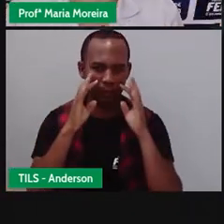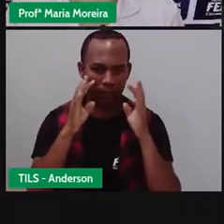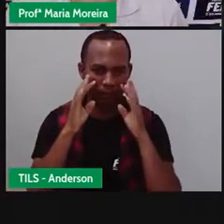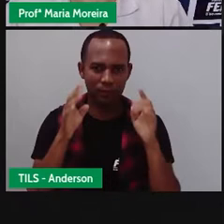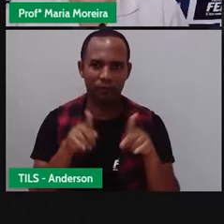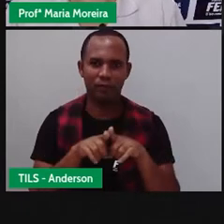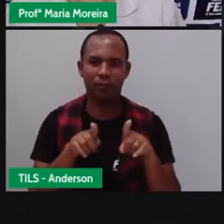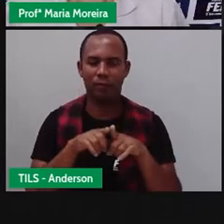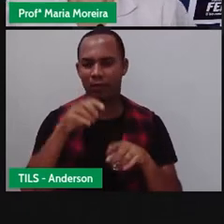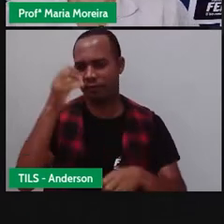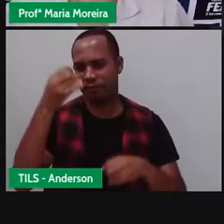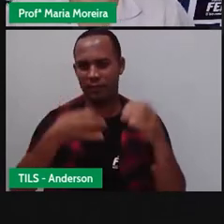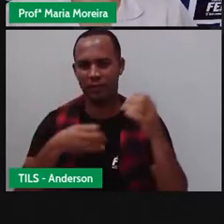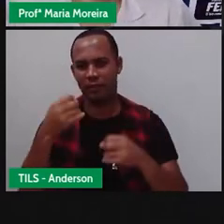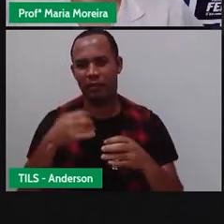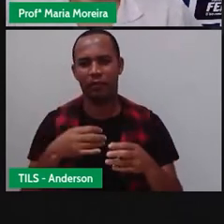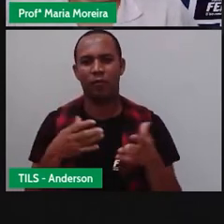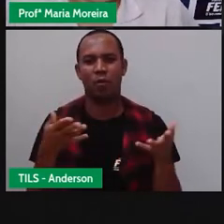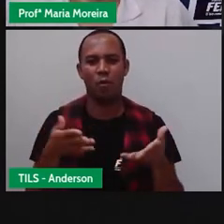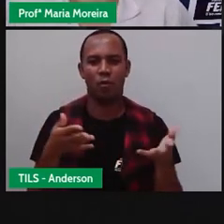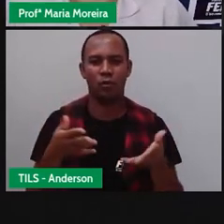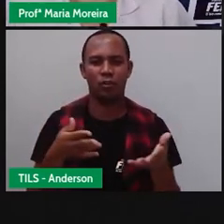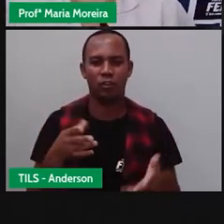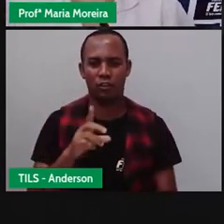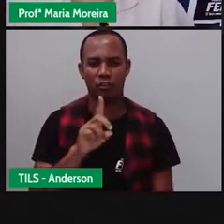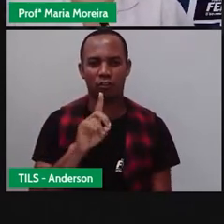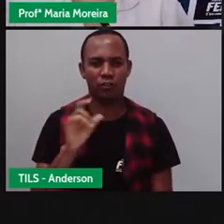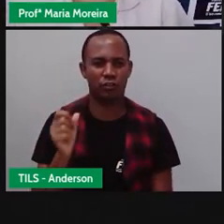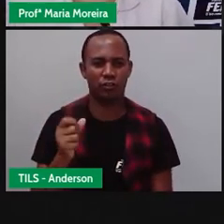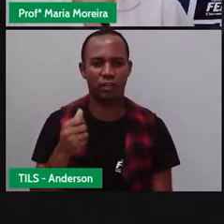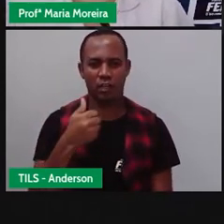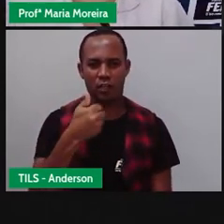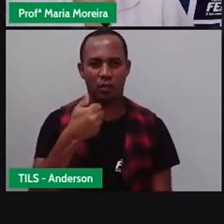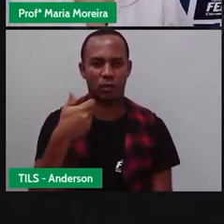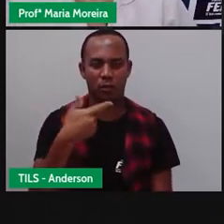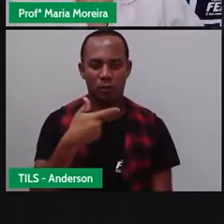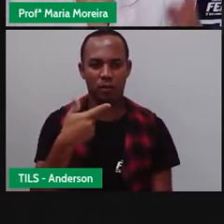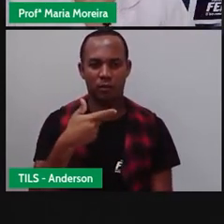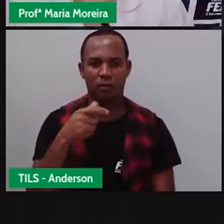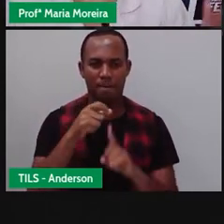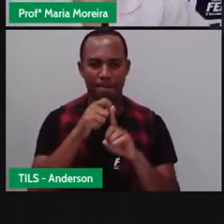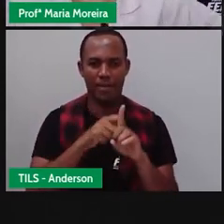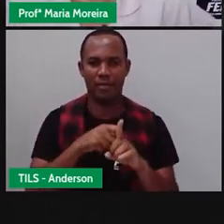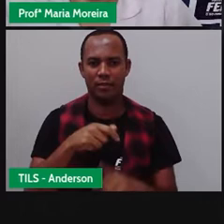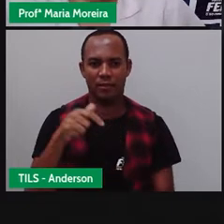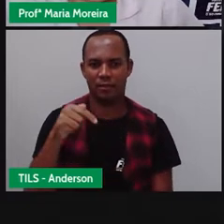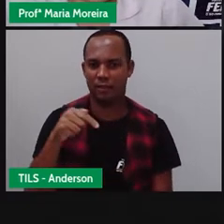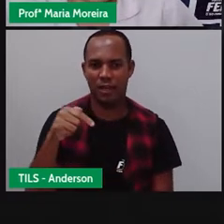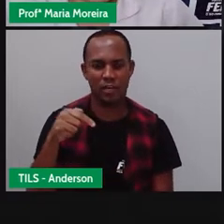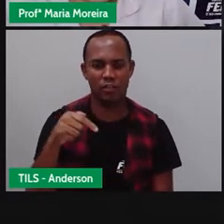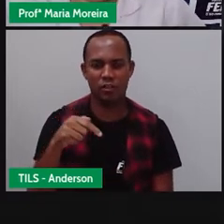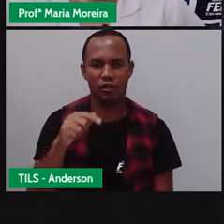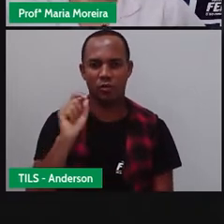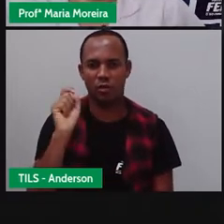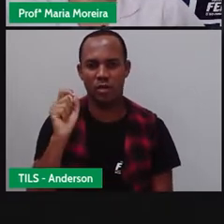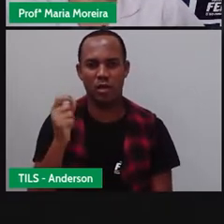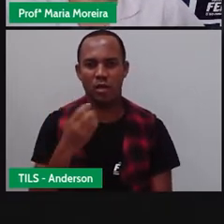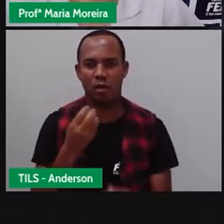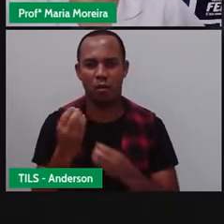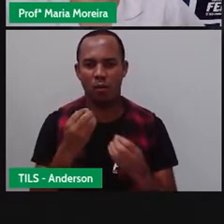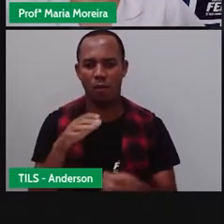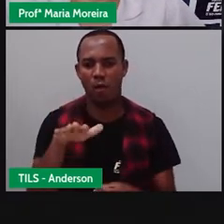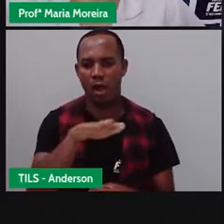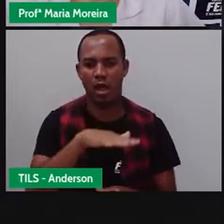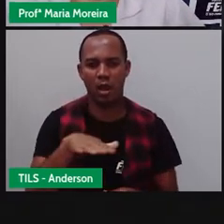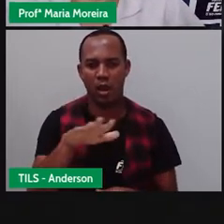que a gente tá falando, e hoje dia 12 do mês 7, né? De 2021. Nossa área